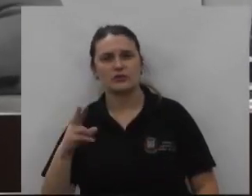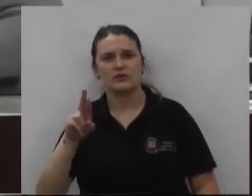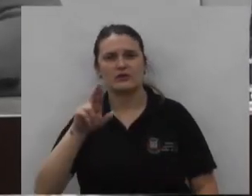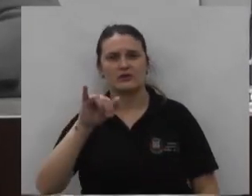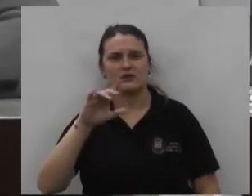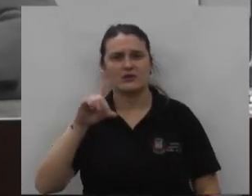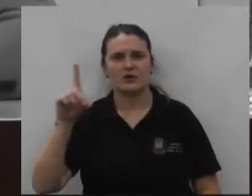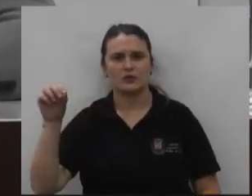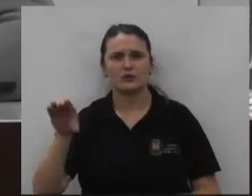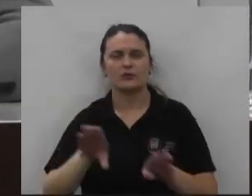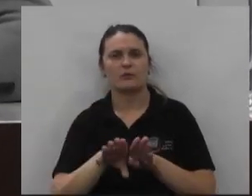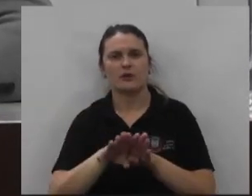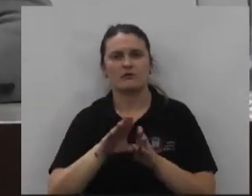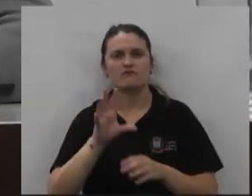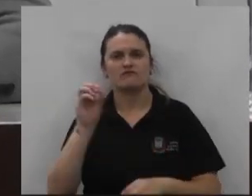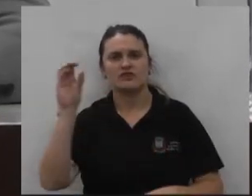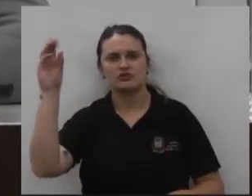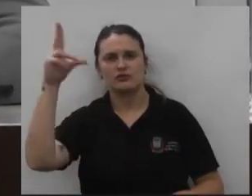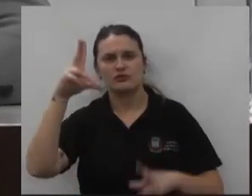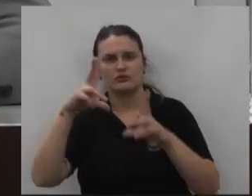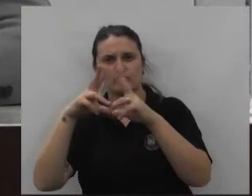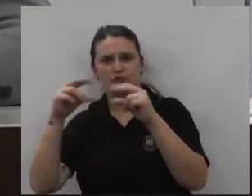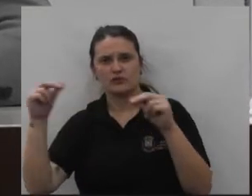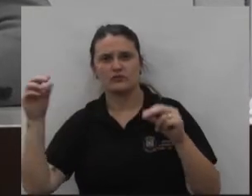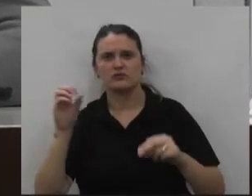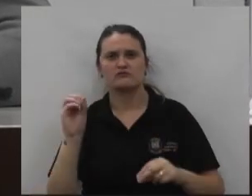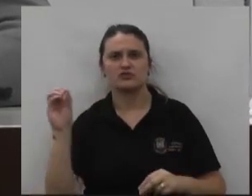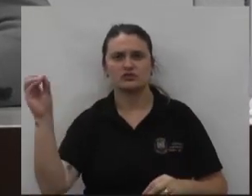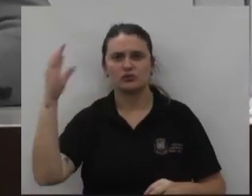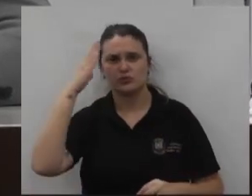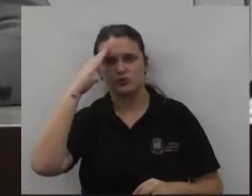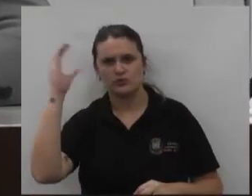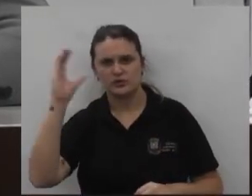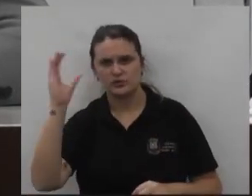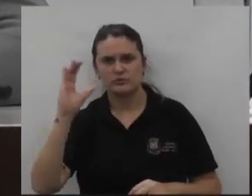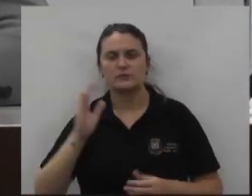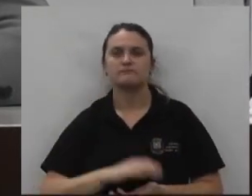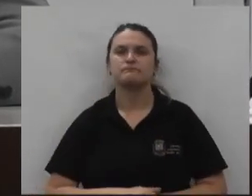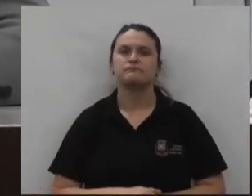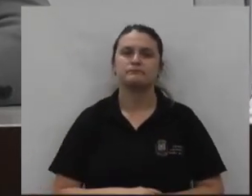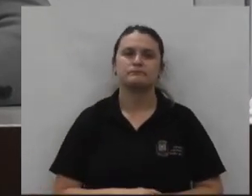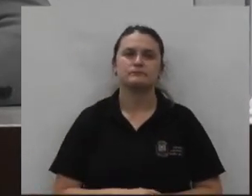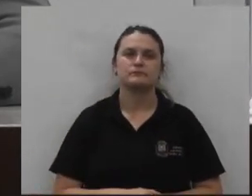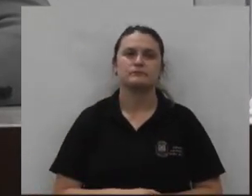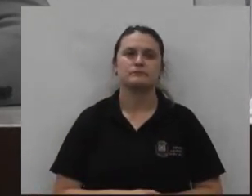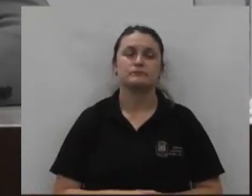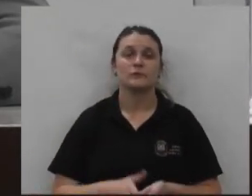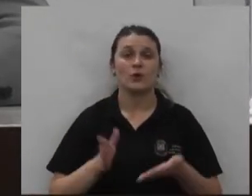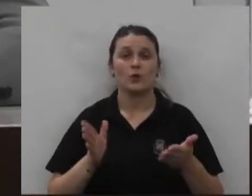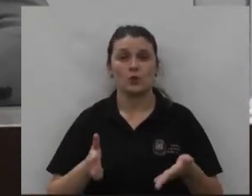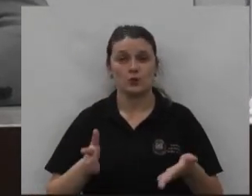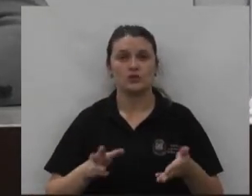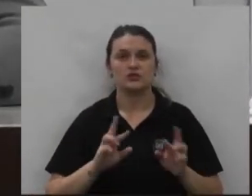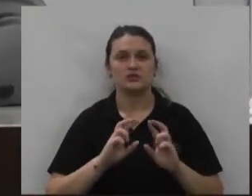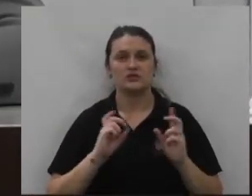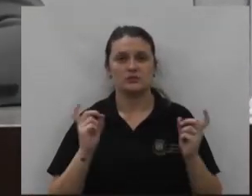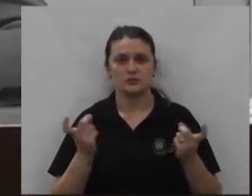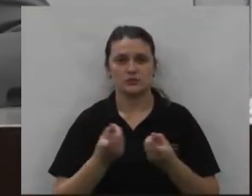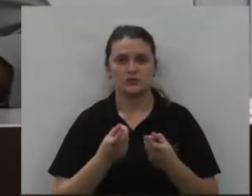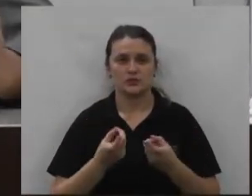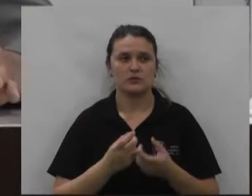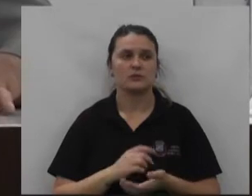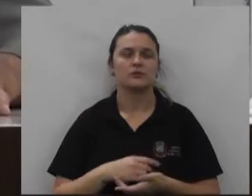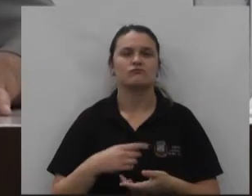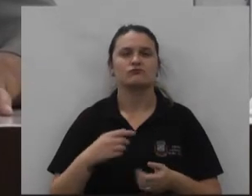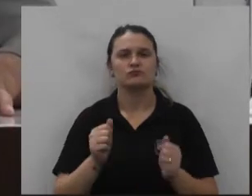também um em Florianópolis e outro em Curitiba nos seus particulares hoje nós tivemos então uma reunião